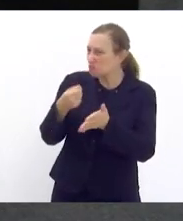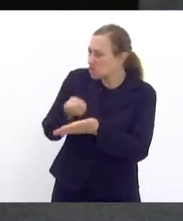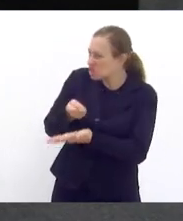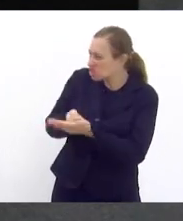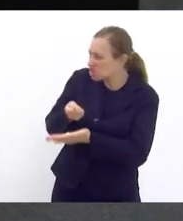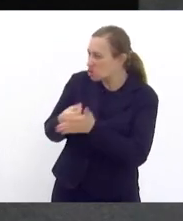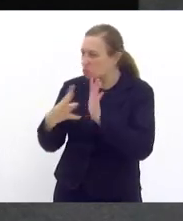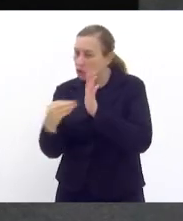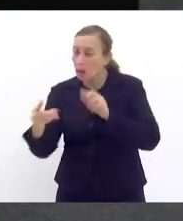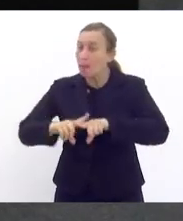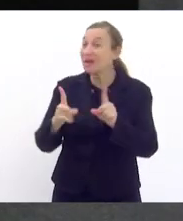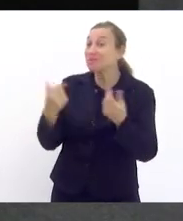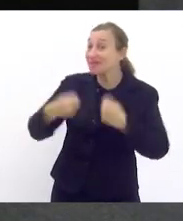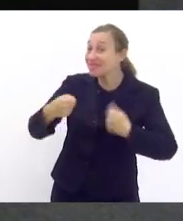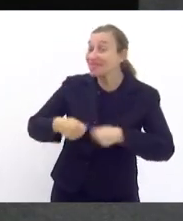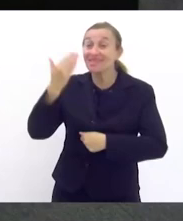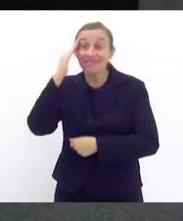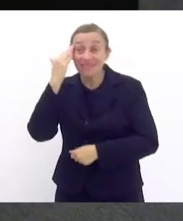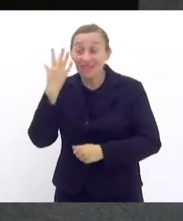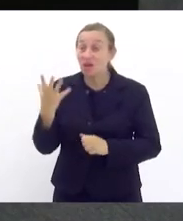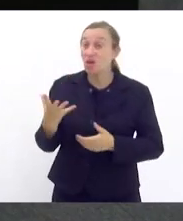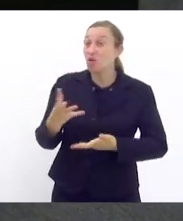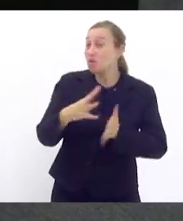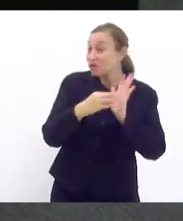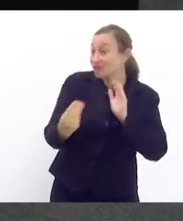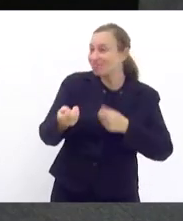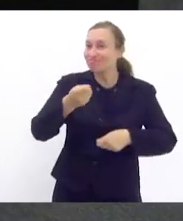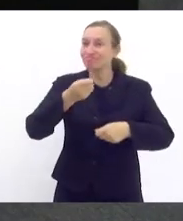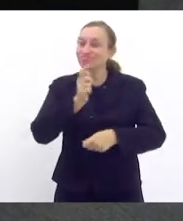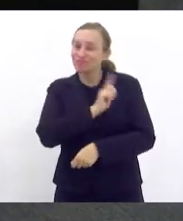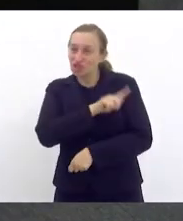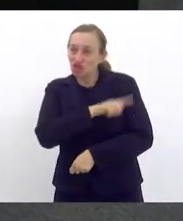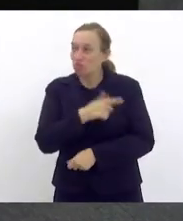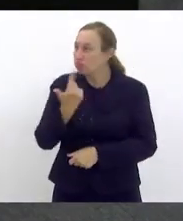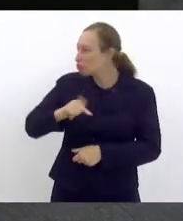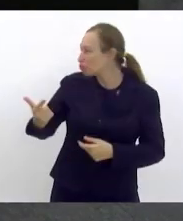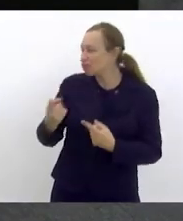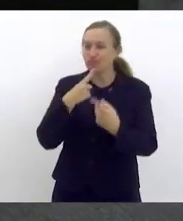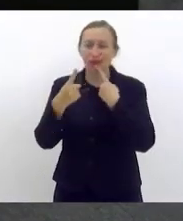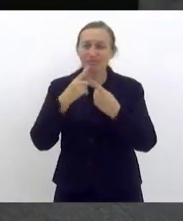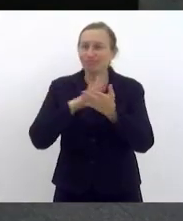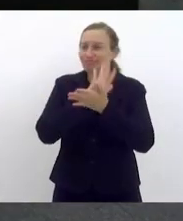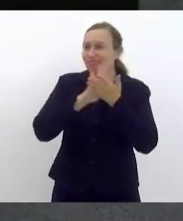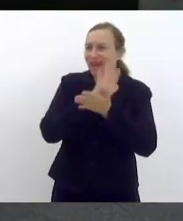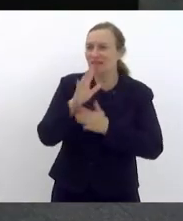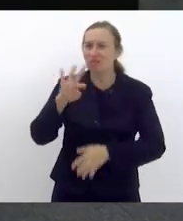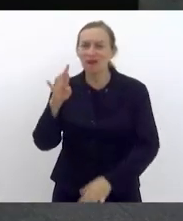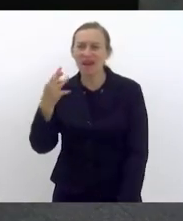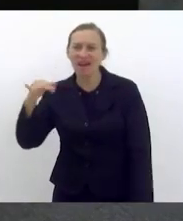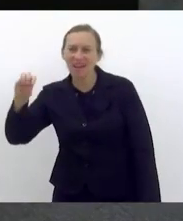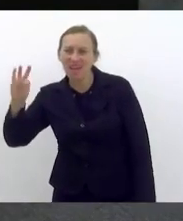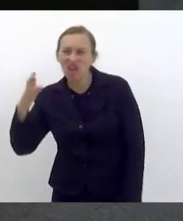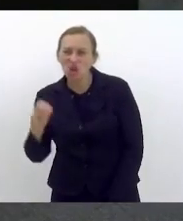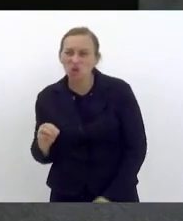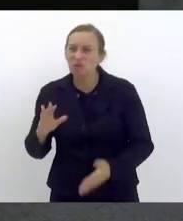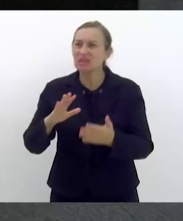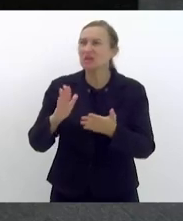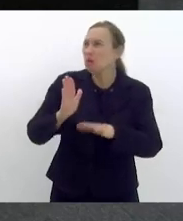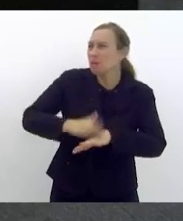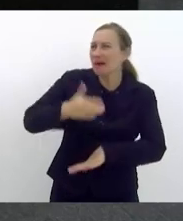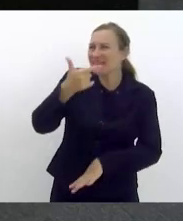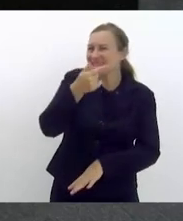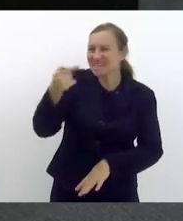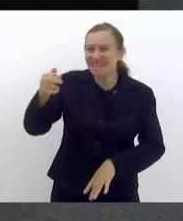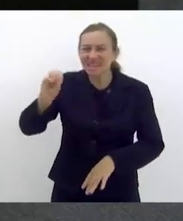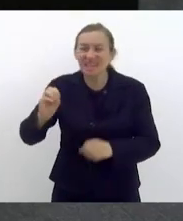mas a gente precisa entender o modelo de gestão que será feito. E não houve diálogo algum com barraqueiros históricos com mais de 70 anos,